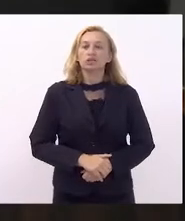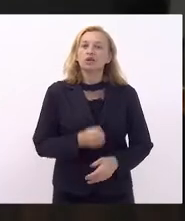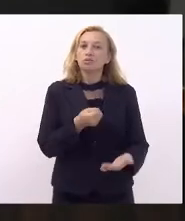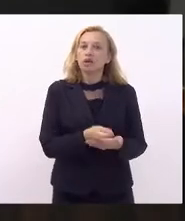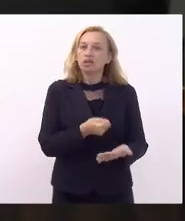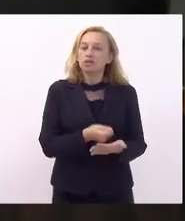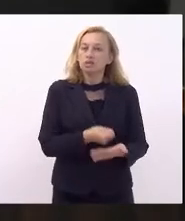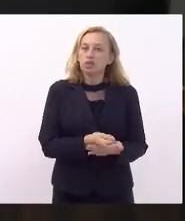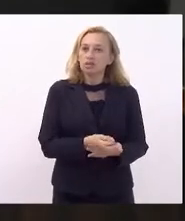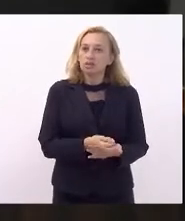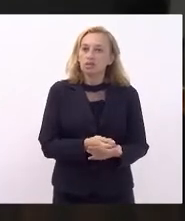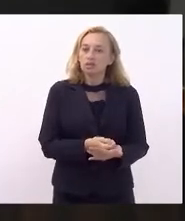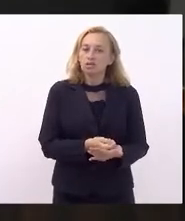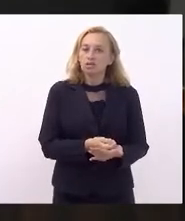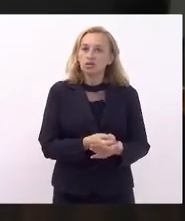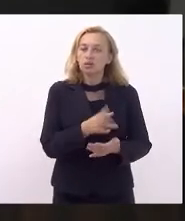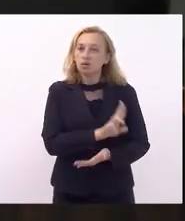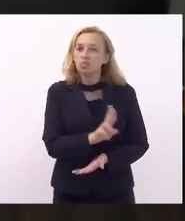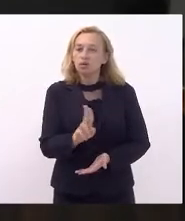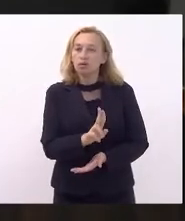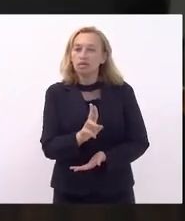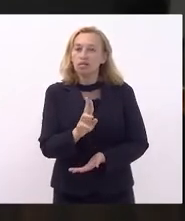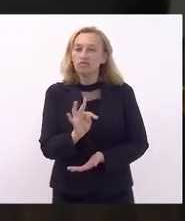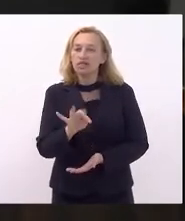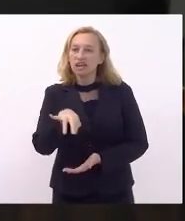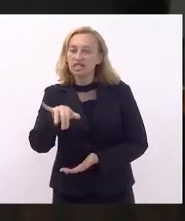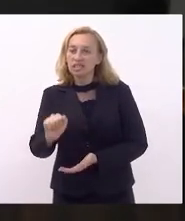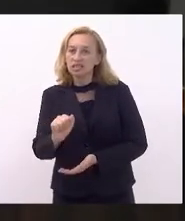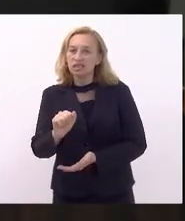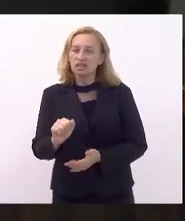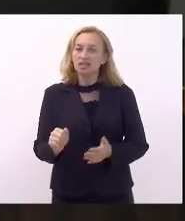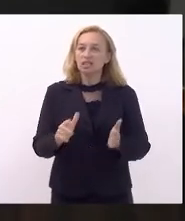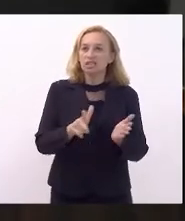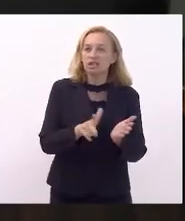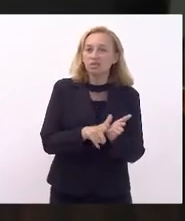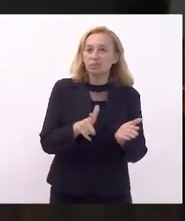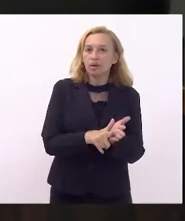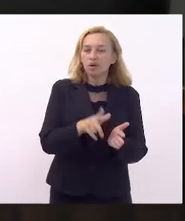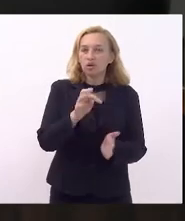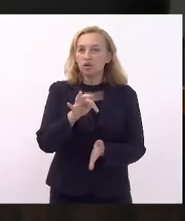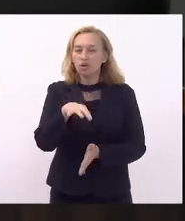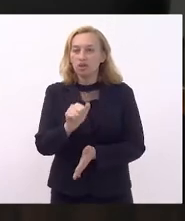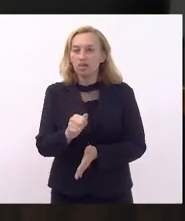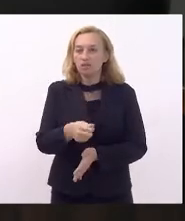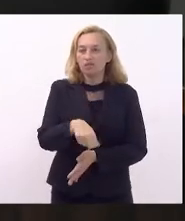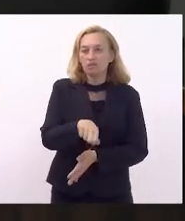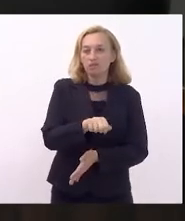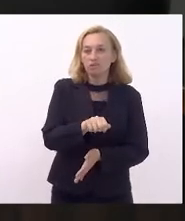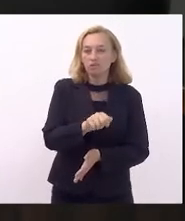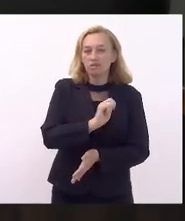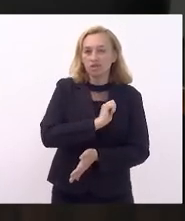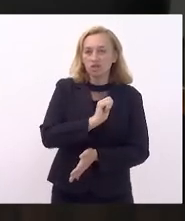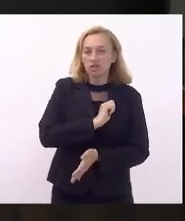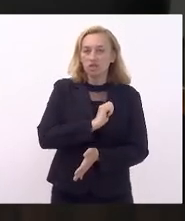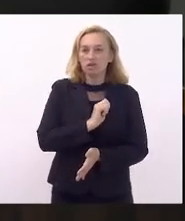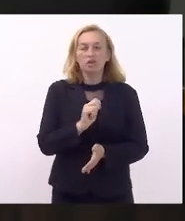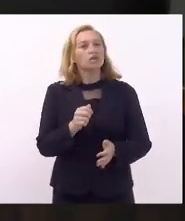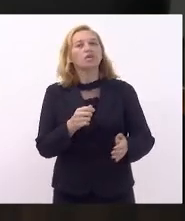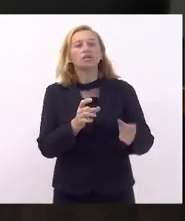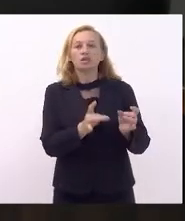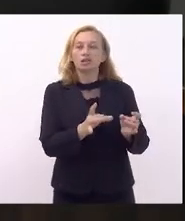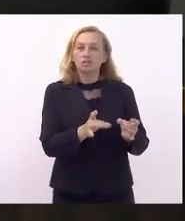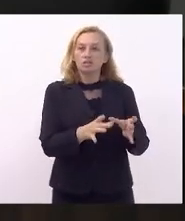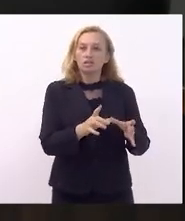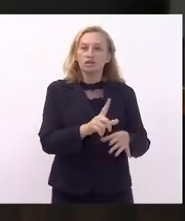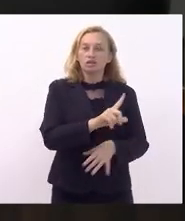obrigatoriedade de constar o nome fantasia na nota fiscal emitida por empresas nos setores de comércio e prestações de serviços no âmbito